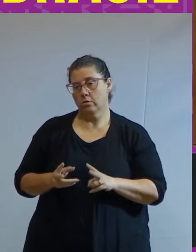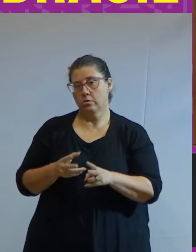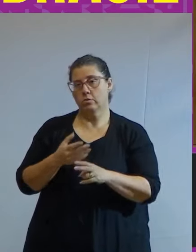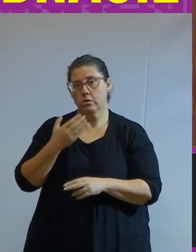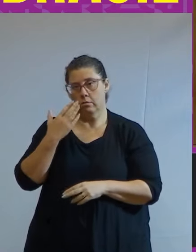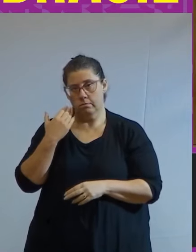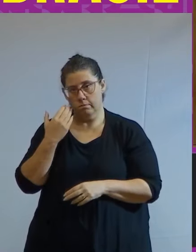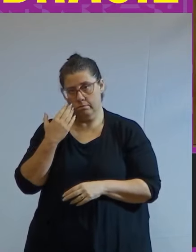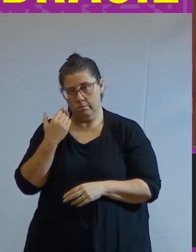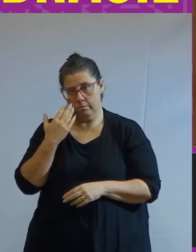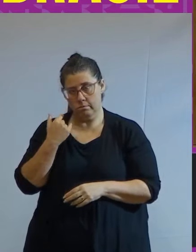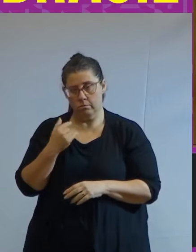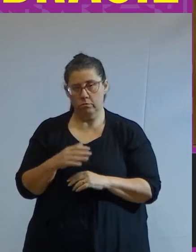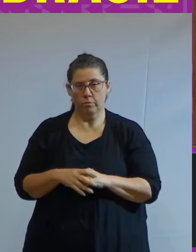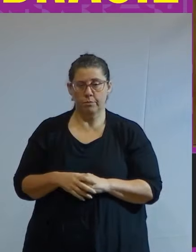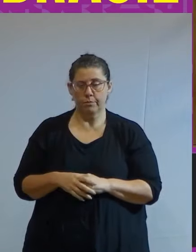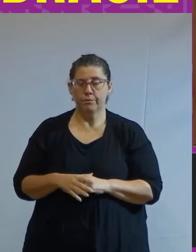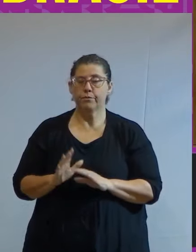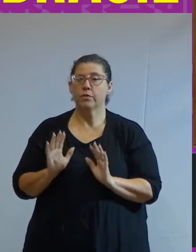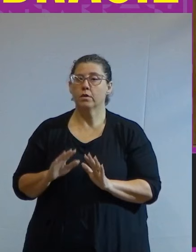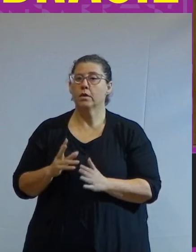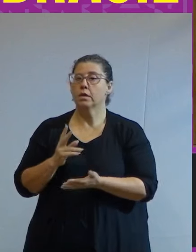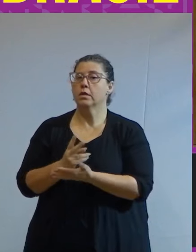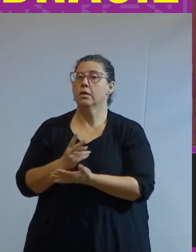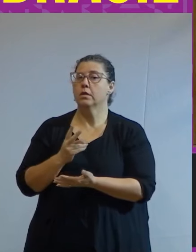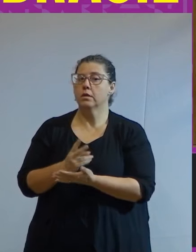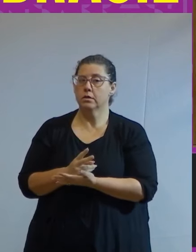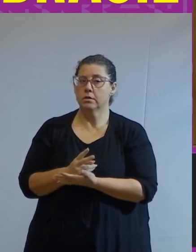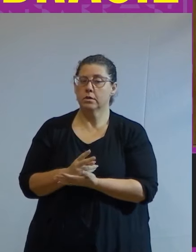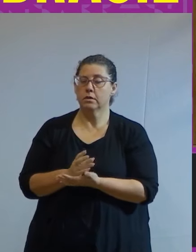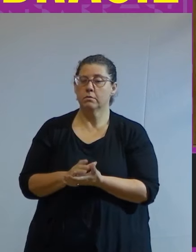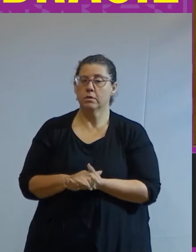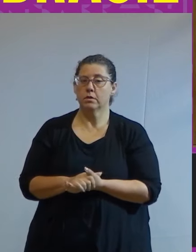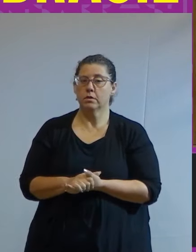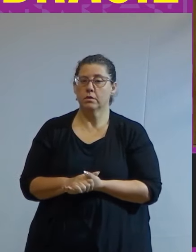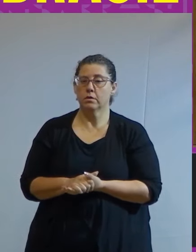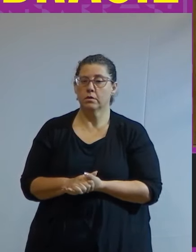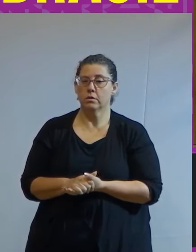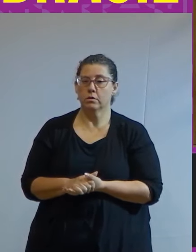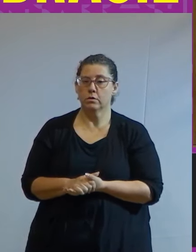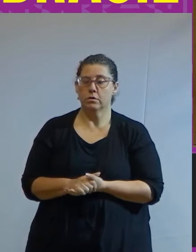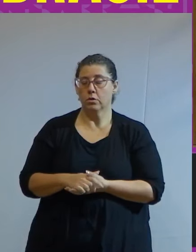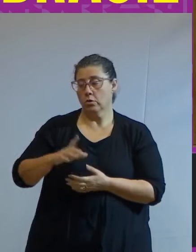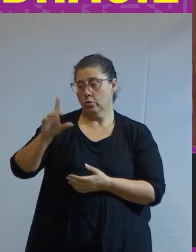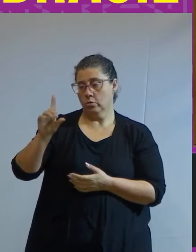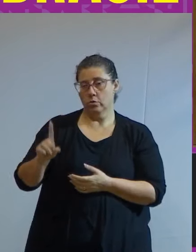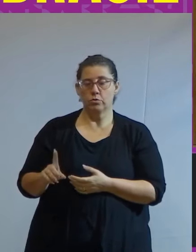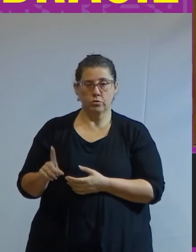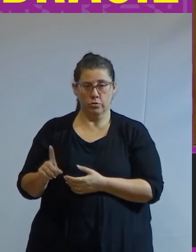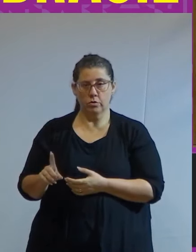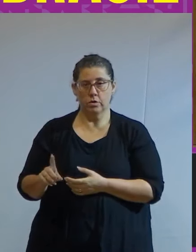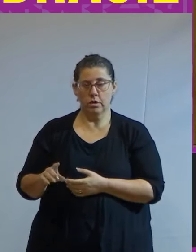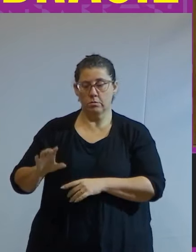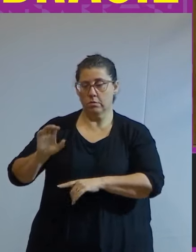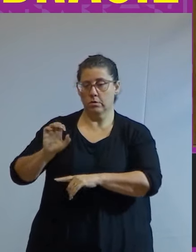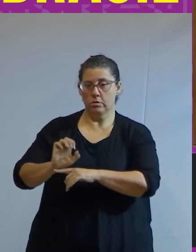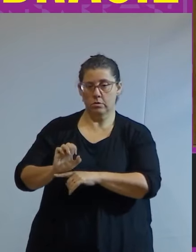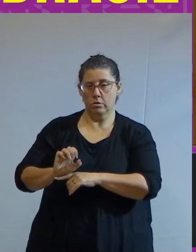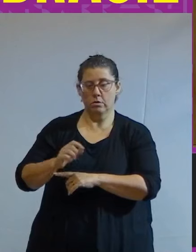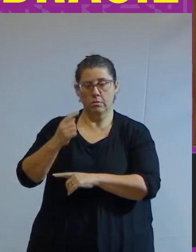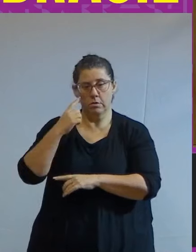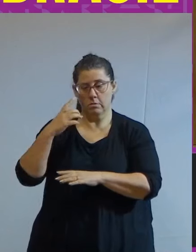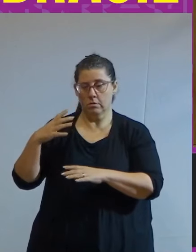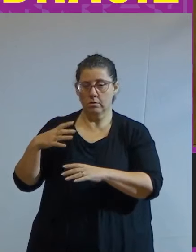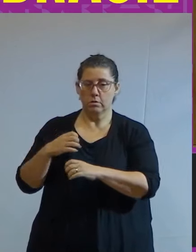exploração todavia ainda segundo Rui Fausto o direito posto pelo Estado supõe uma